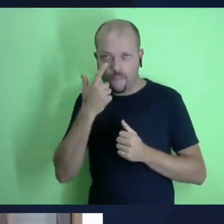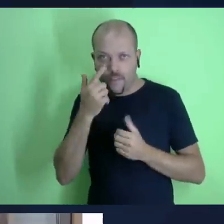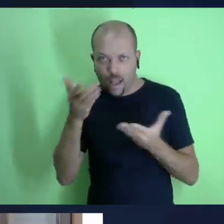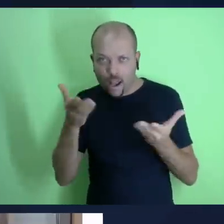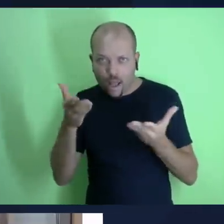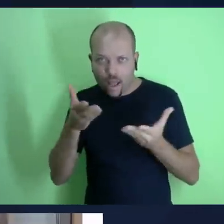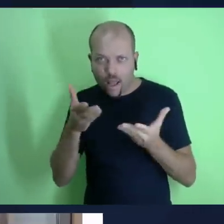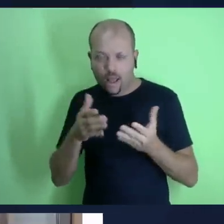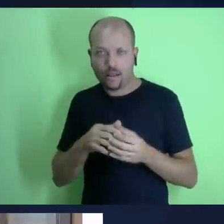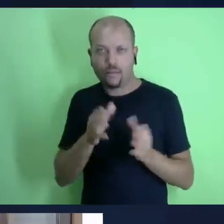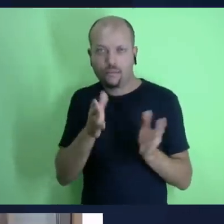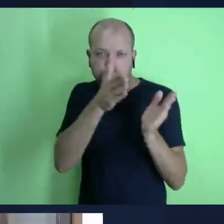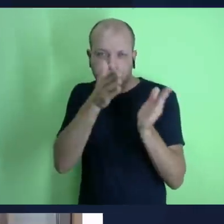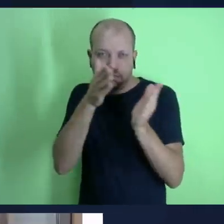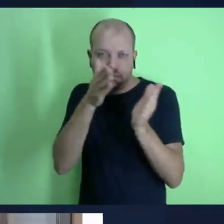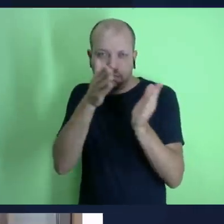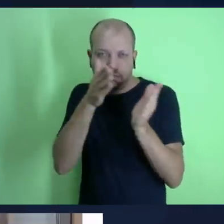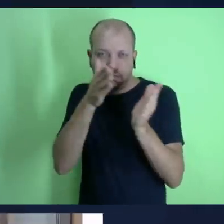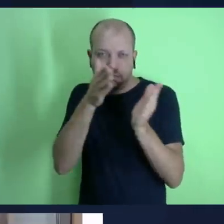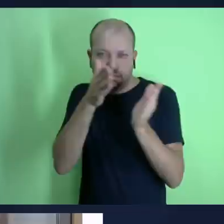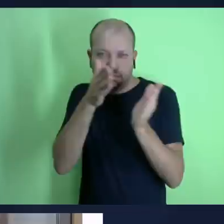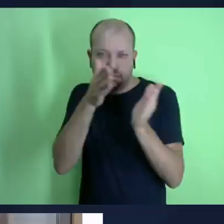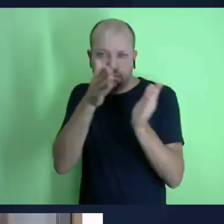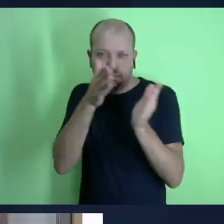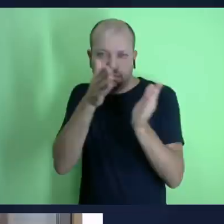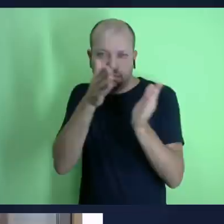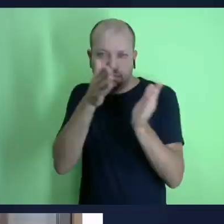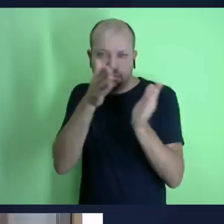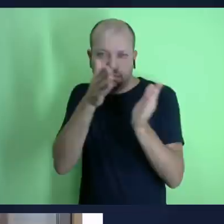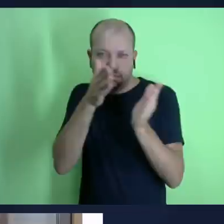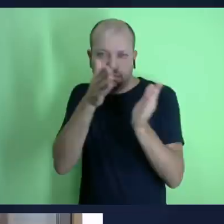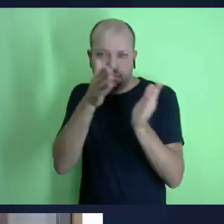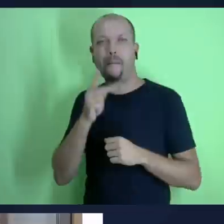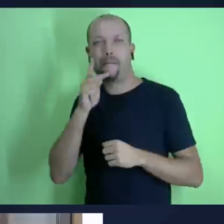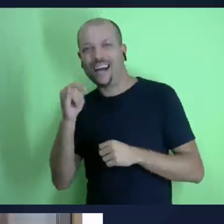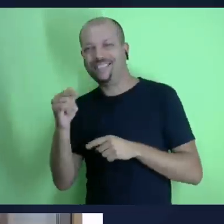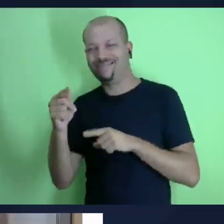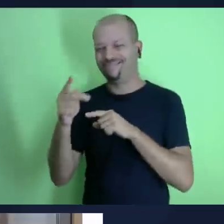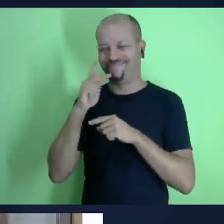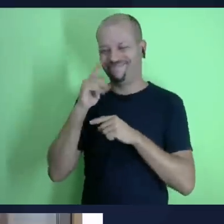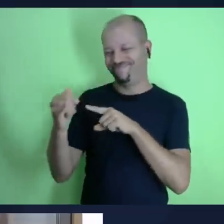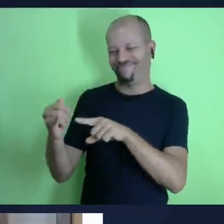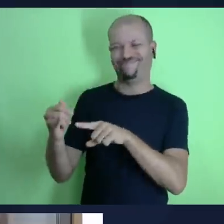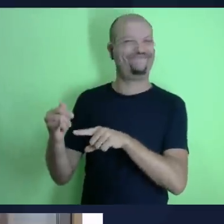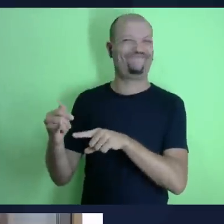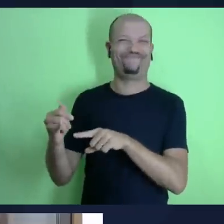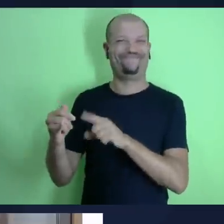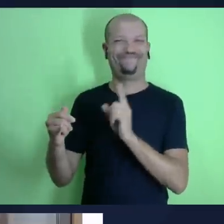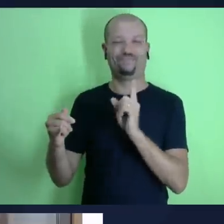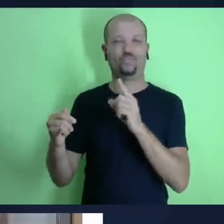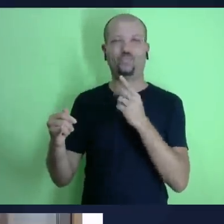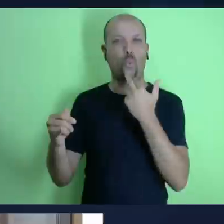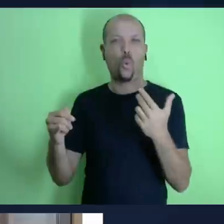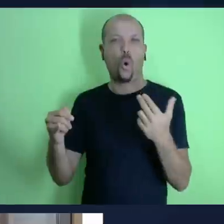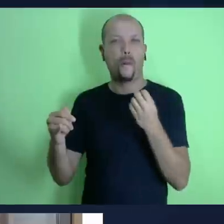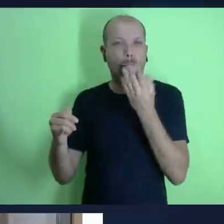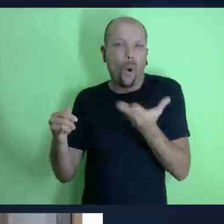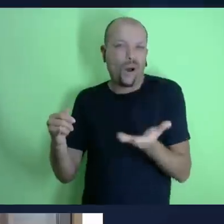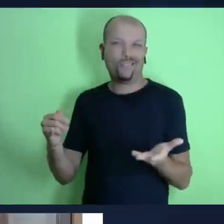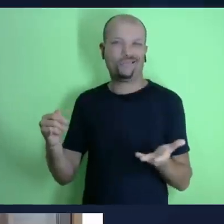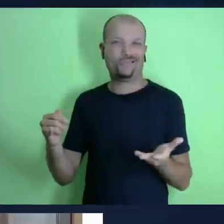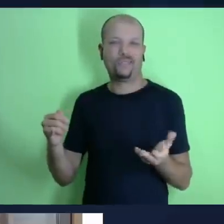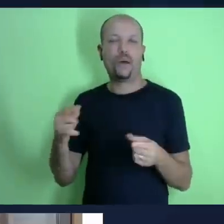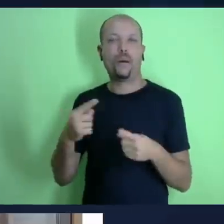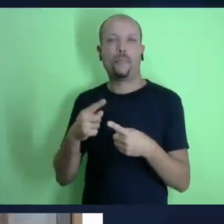uma experiência boa com pai ou não teve pai alguma coisa nesse sentido mas a ideia é de nós fazemos